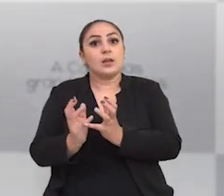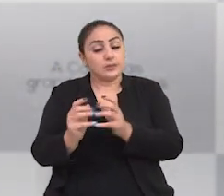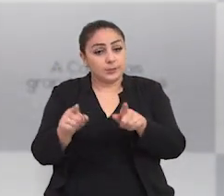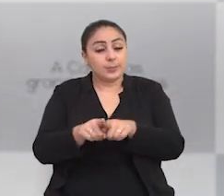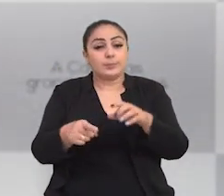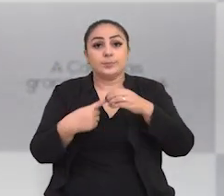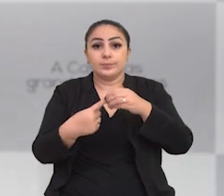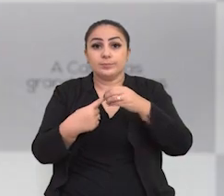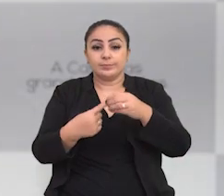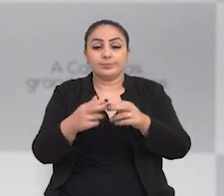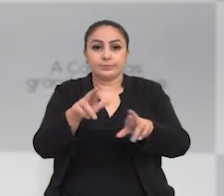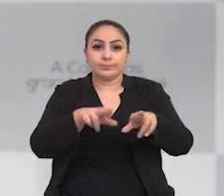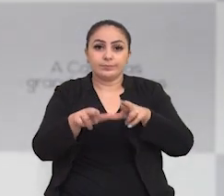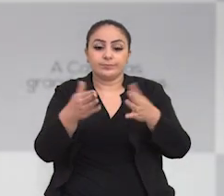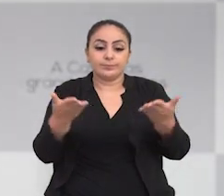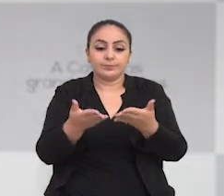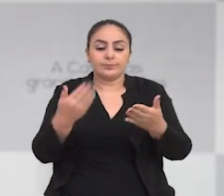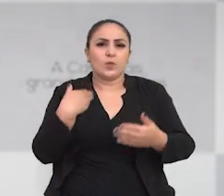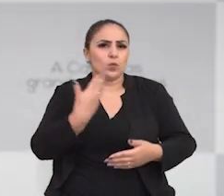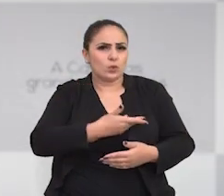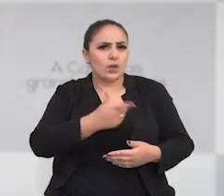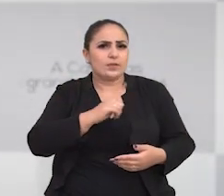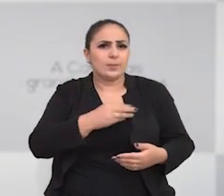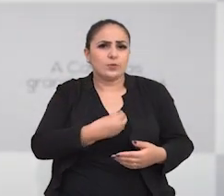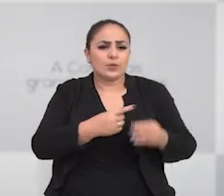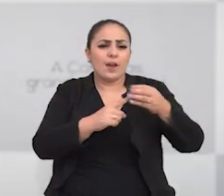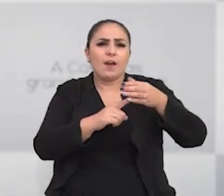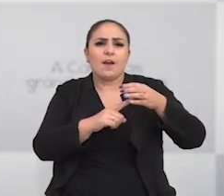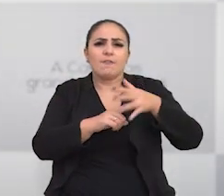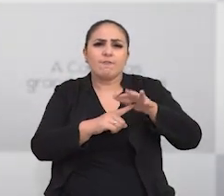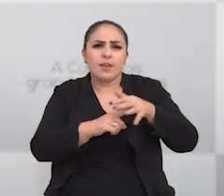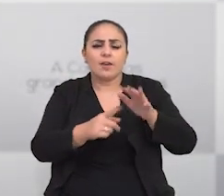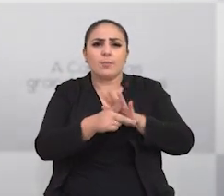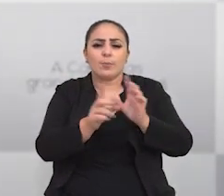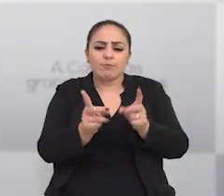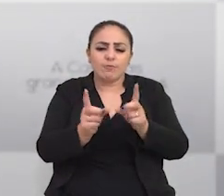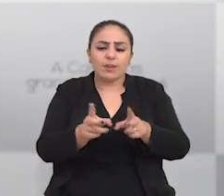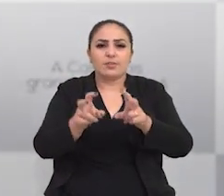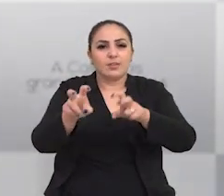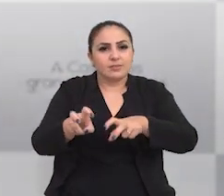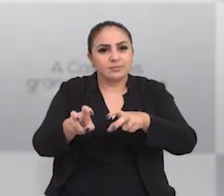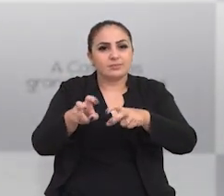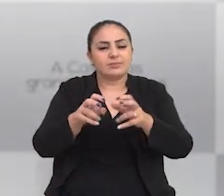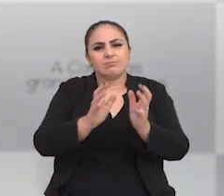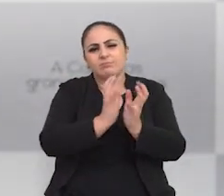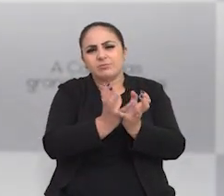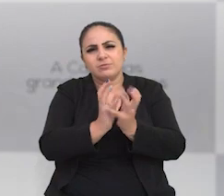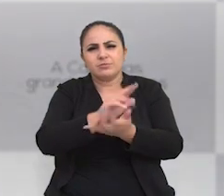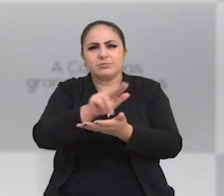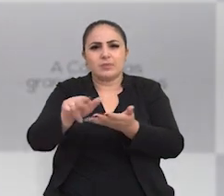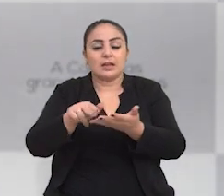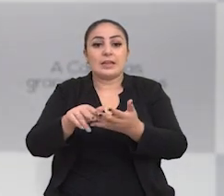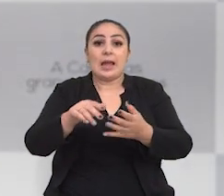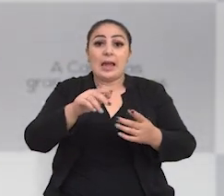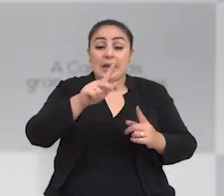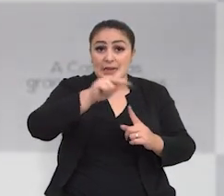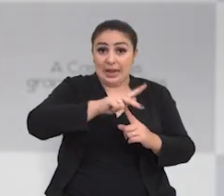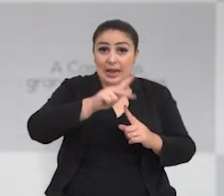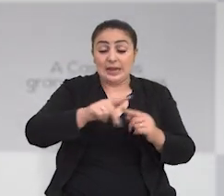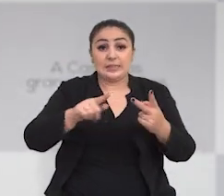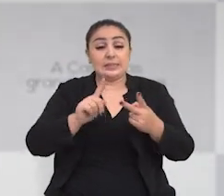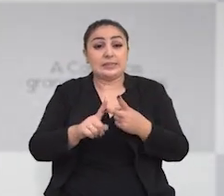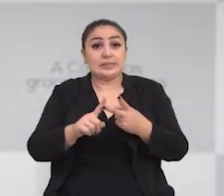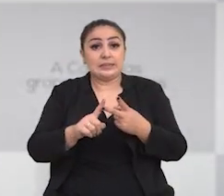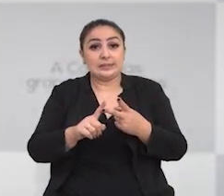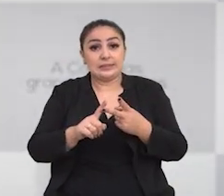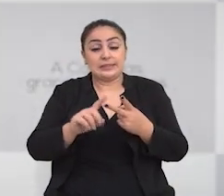destacou na nossa região. Hoje, nós temos uma feira de produtor, em vários lugares, tem na Gare, tem na